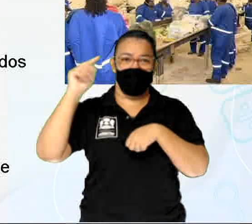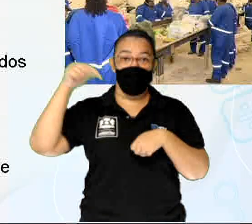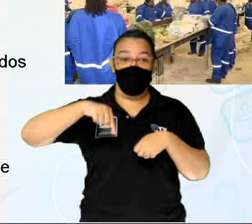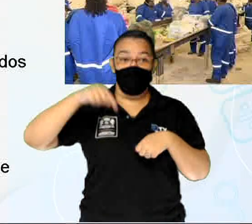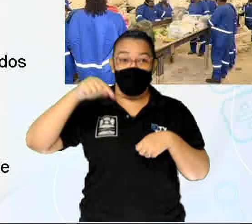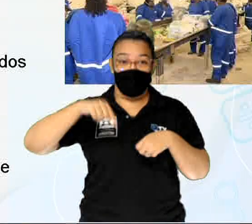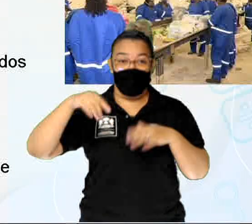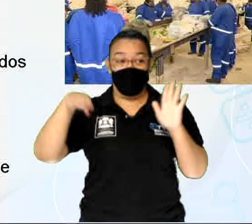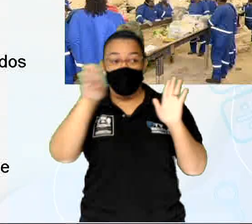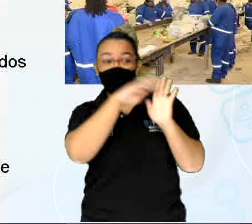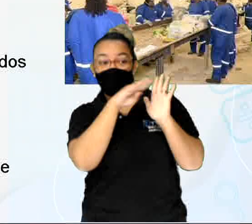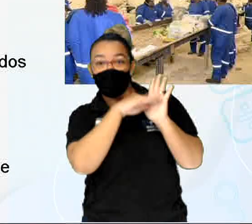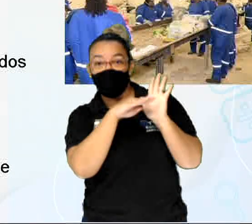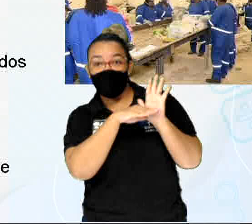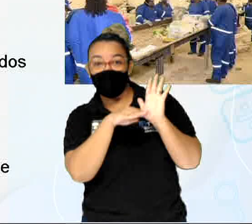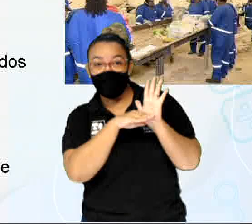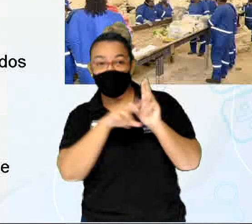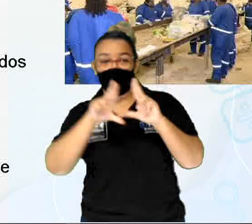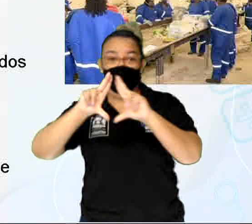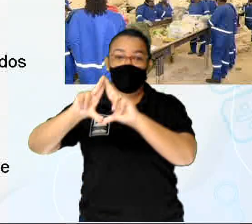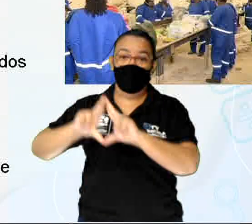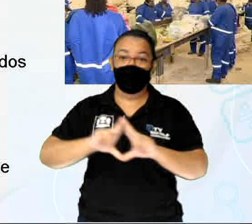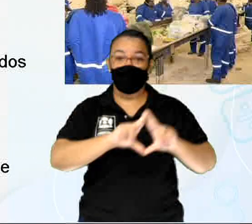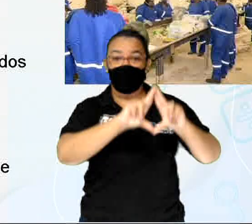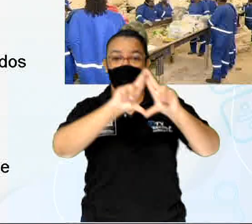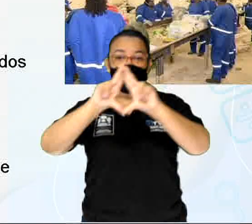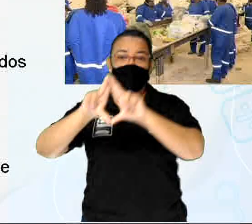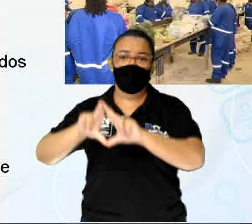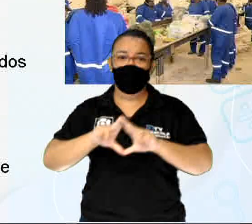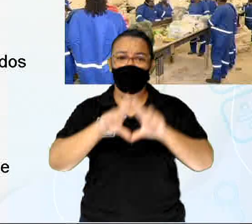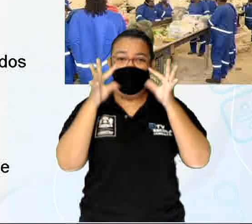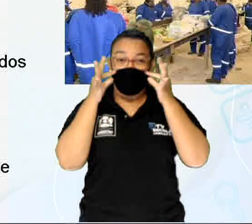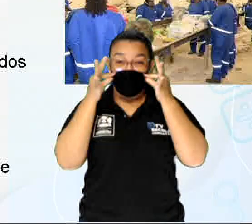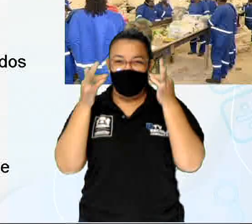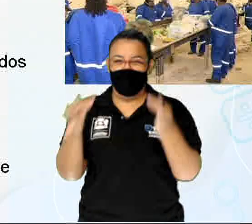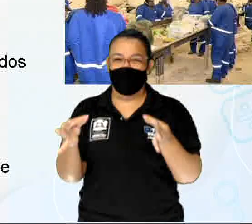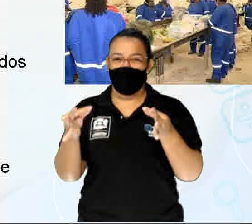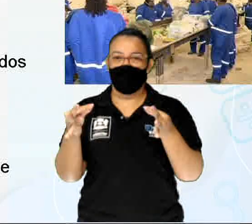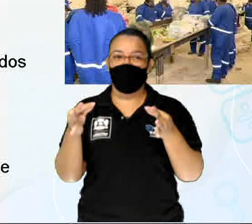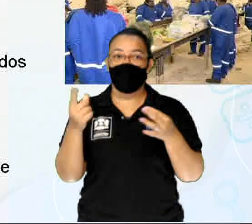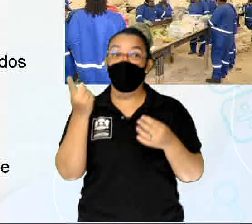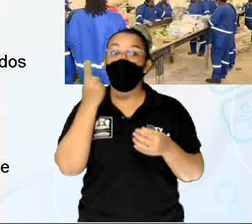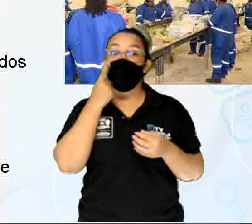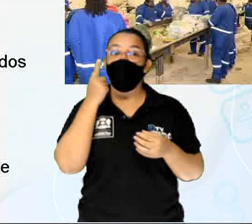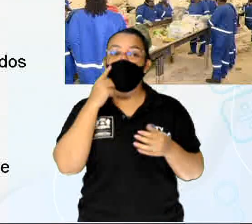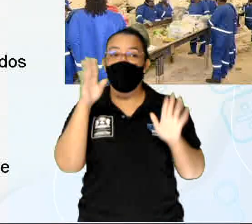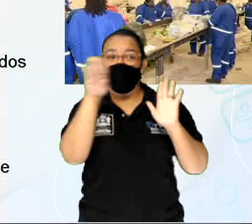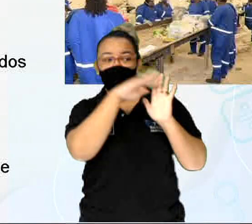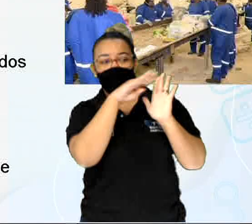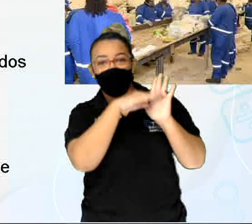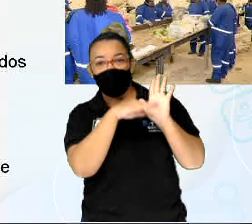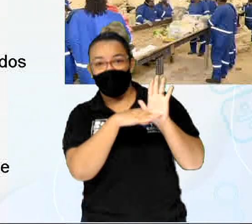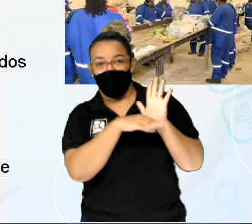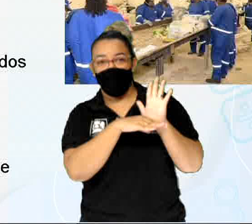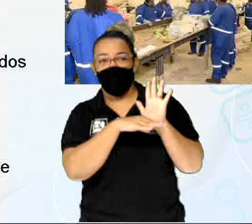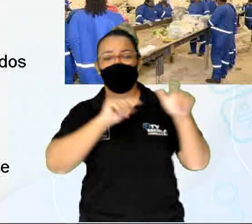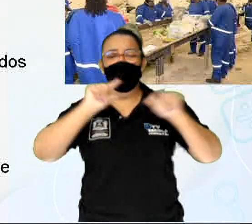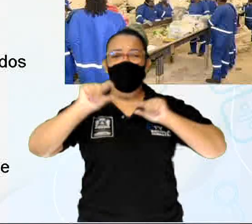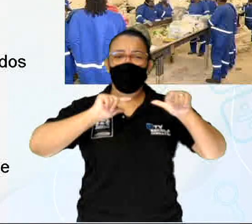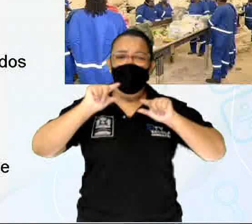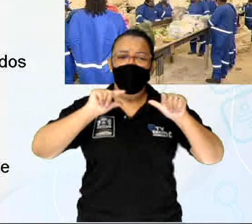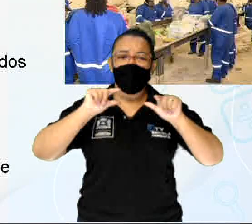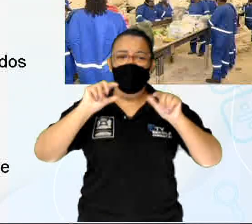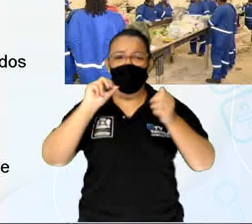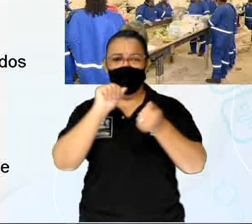tem um programa de coleta seletiva. Muito interessante. Veja só, esse programa, ele trabalha em